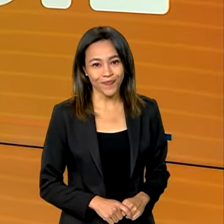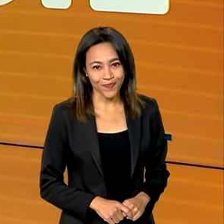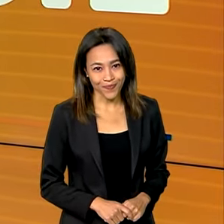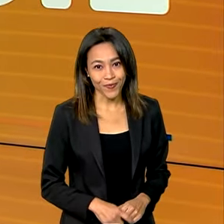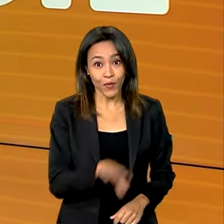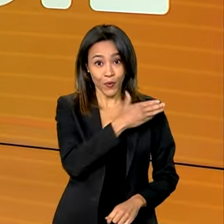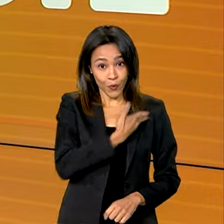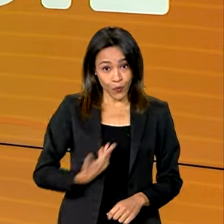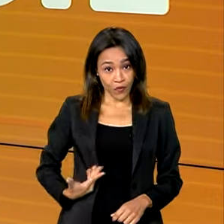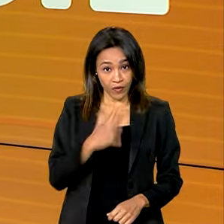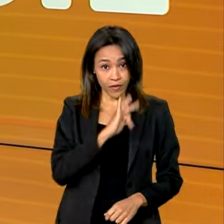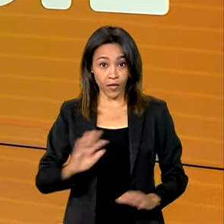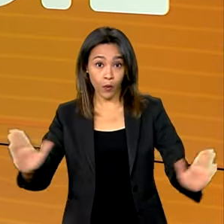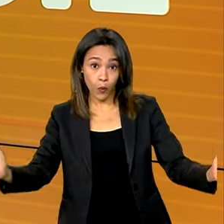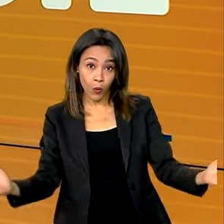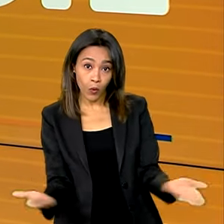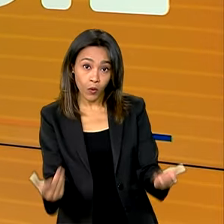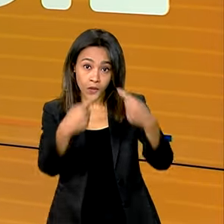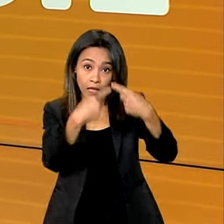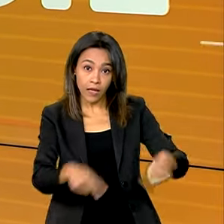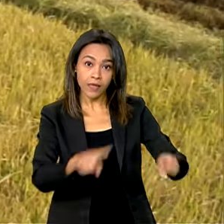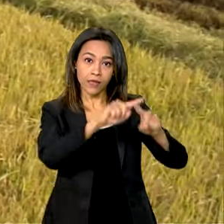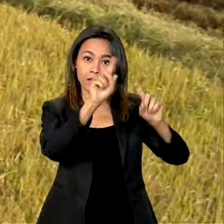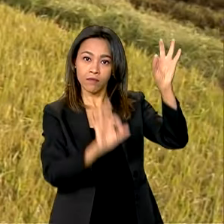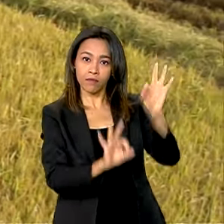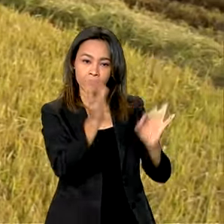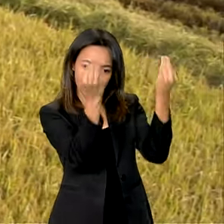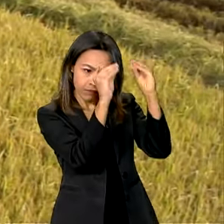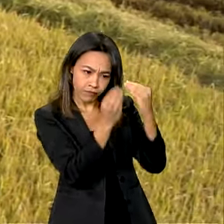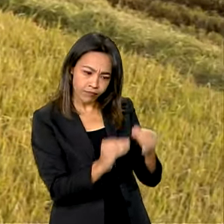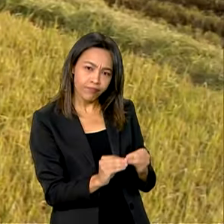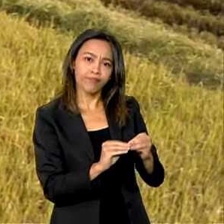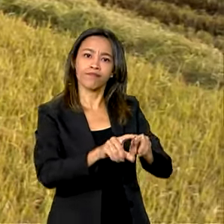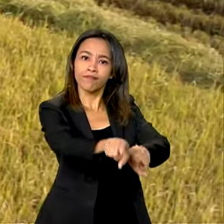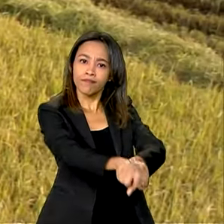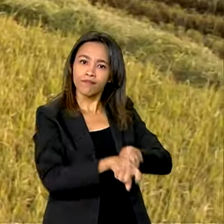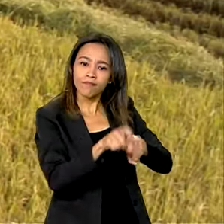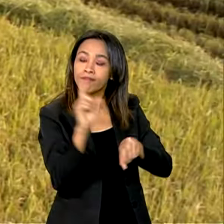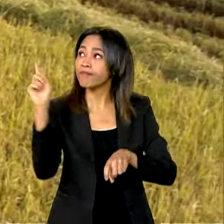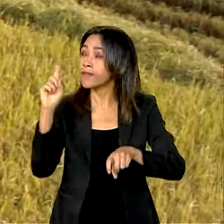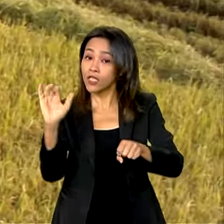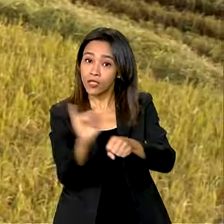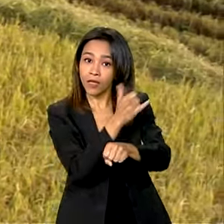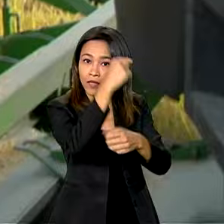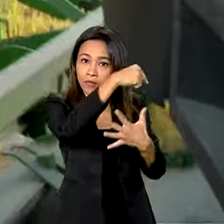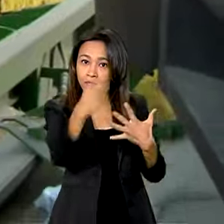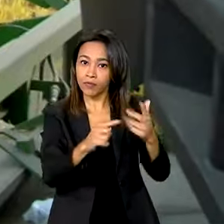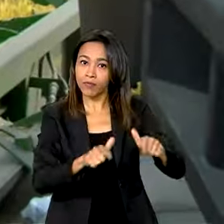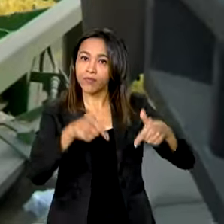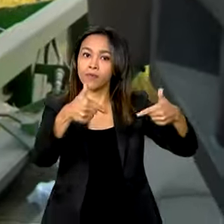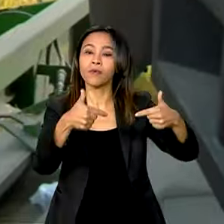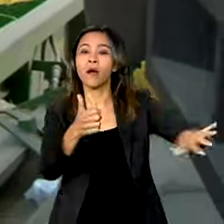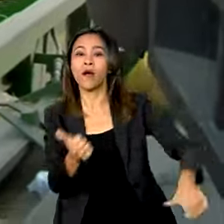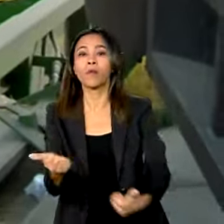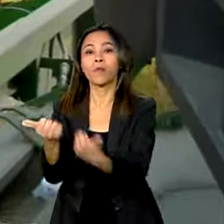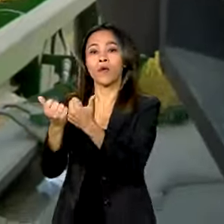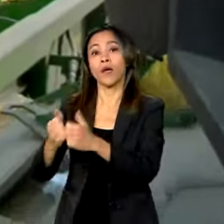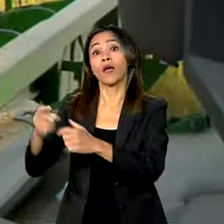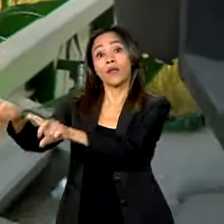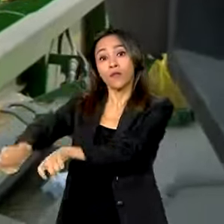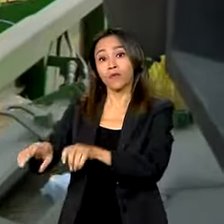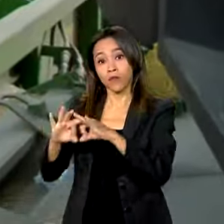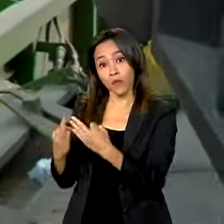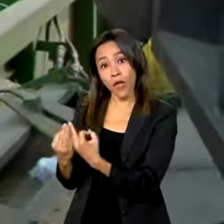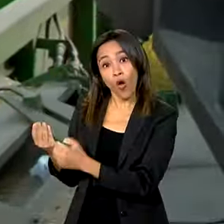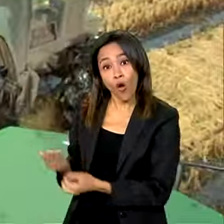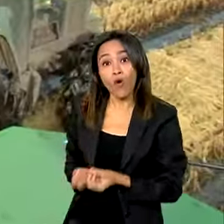Governo Federal lança hoje o Plano Safra. Ações vão fortalecer a agricultura familiar e oferecer crédito e